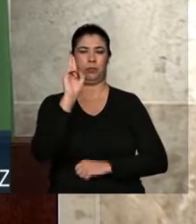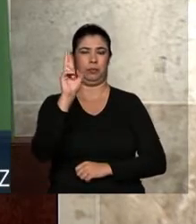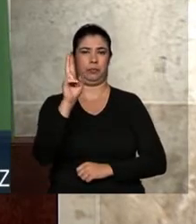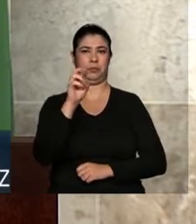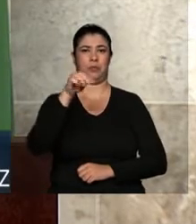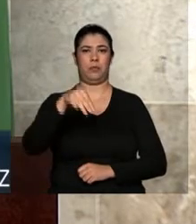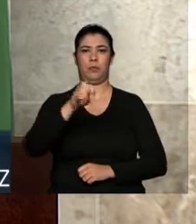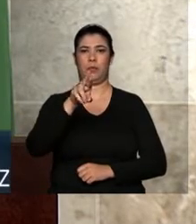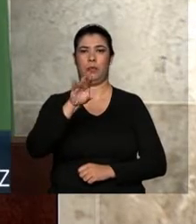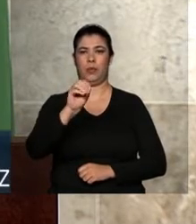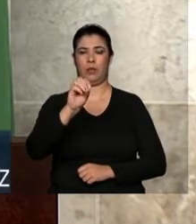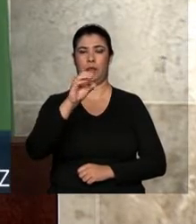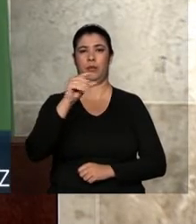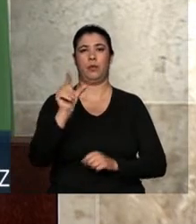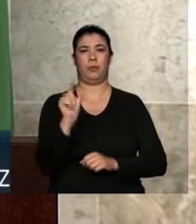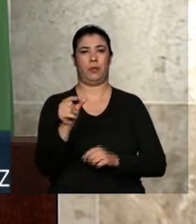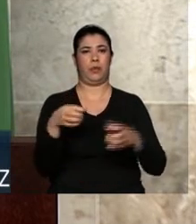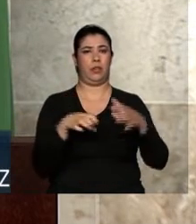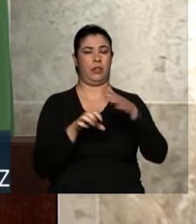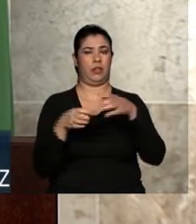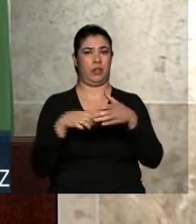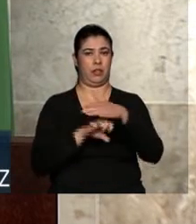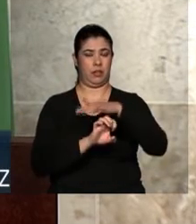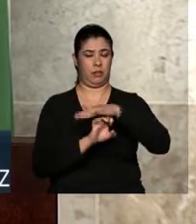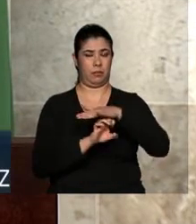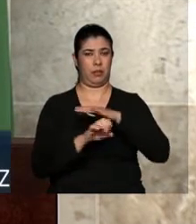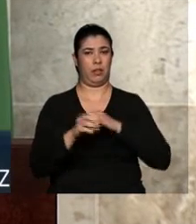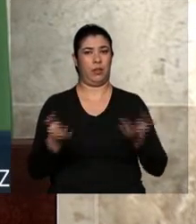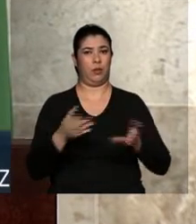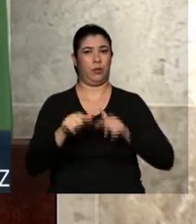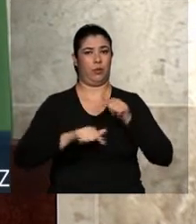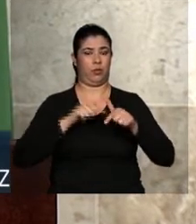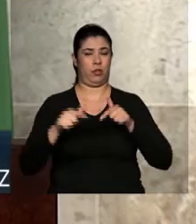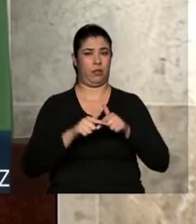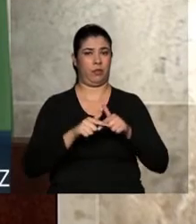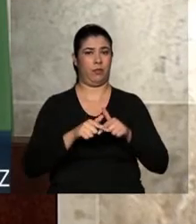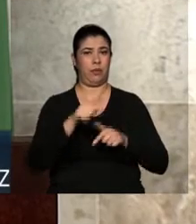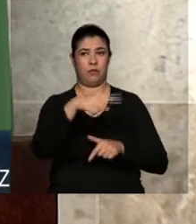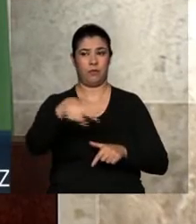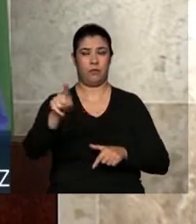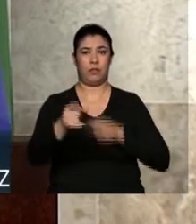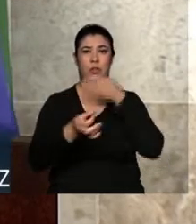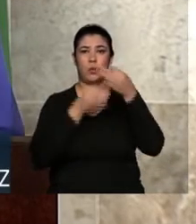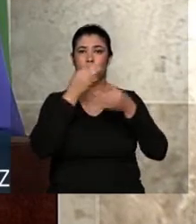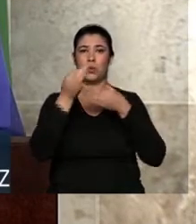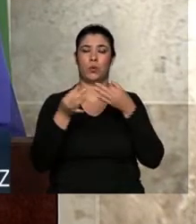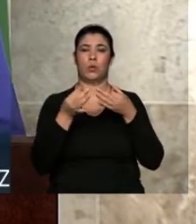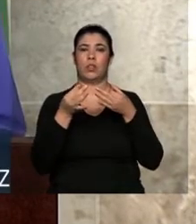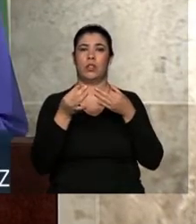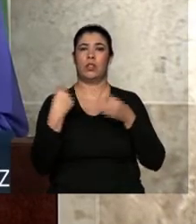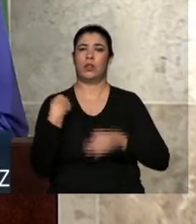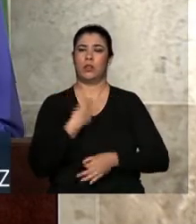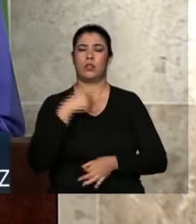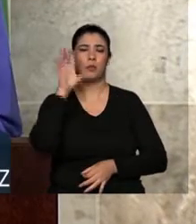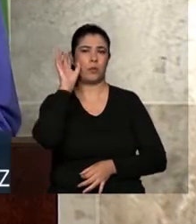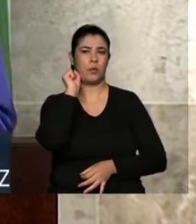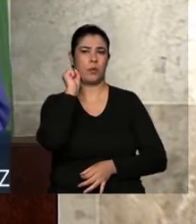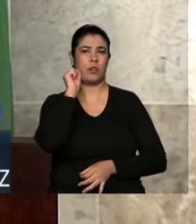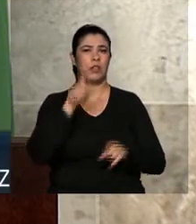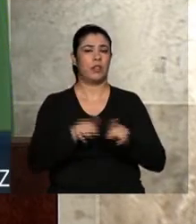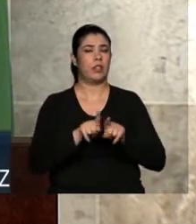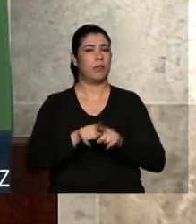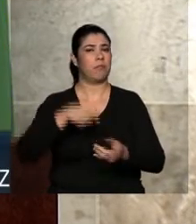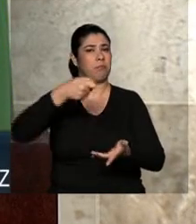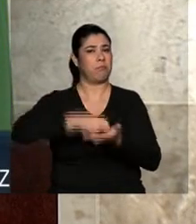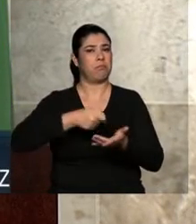isso, nós estamos aqui para escutar sugestões, mas também para afirmar a importância dos